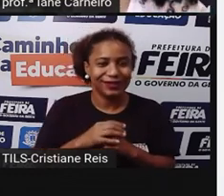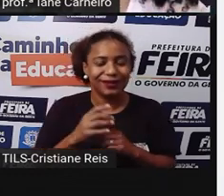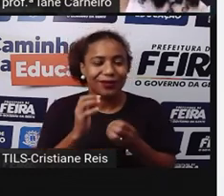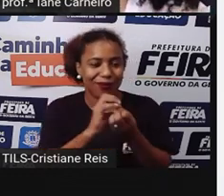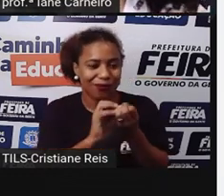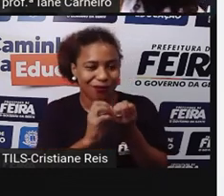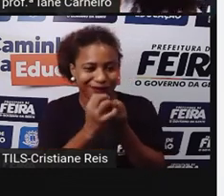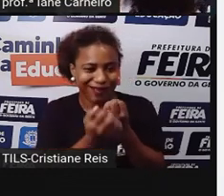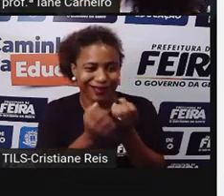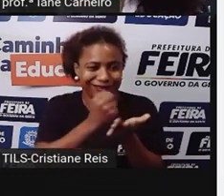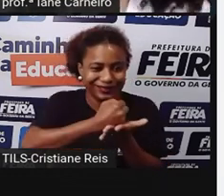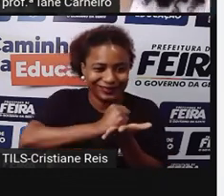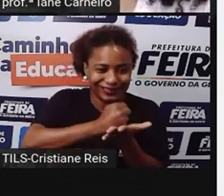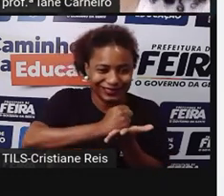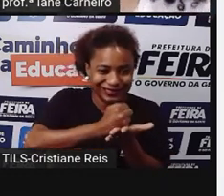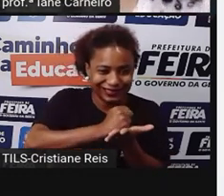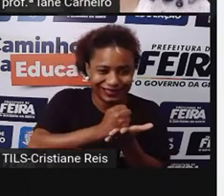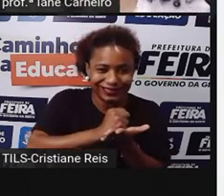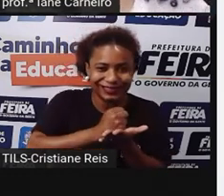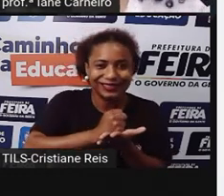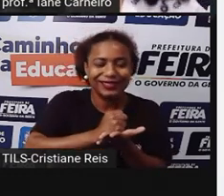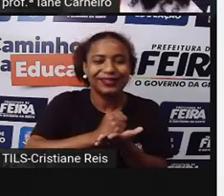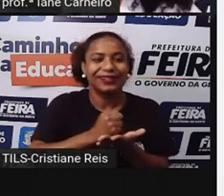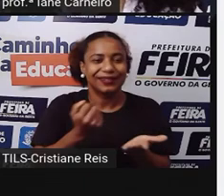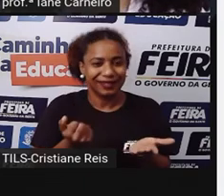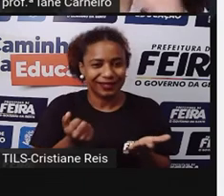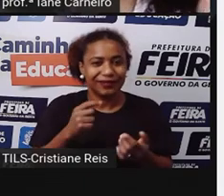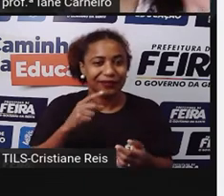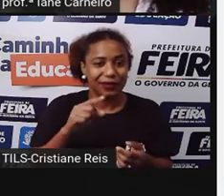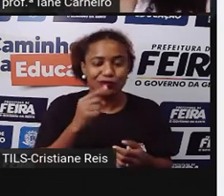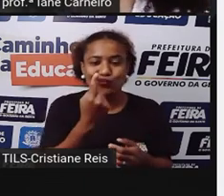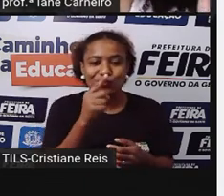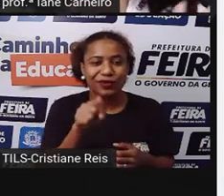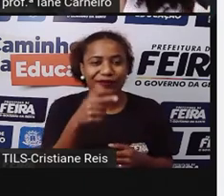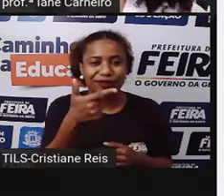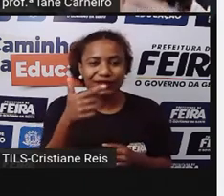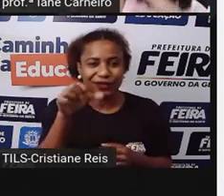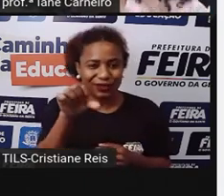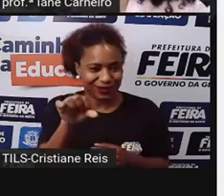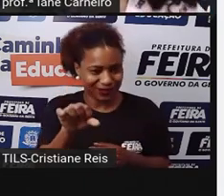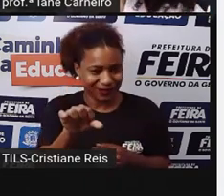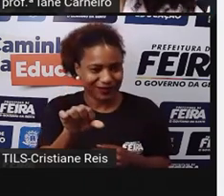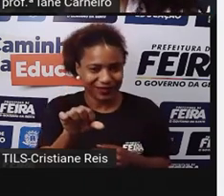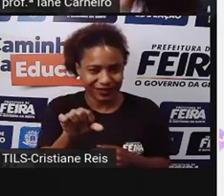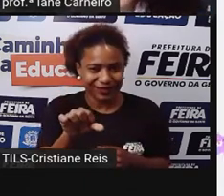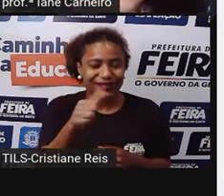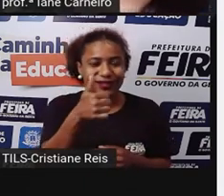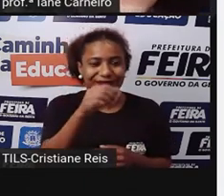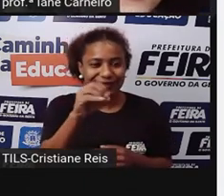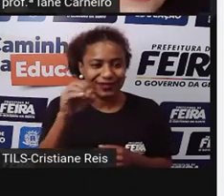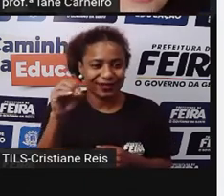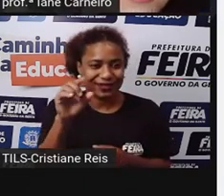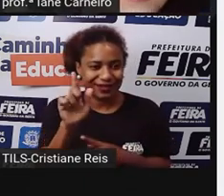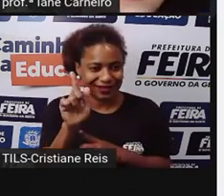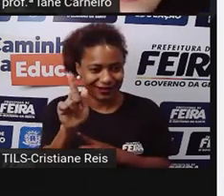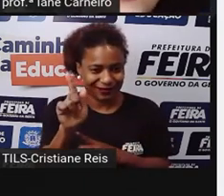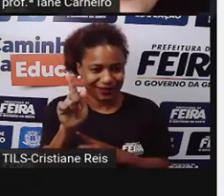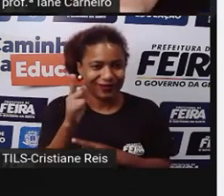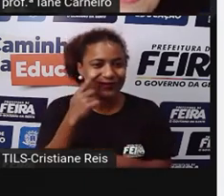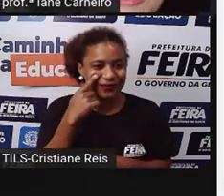vê Ó 100 gramas É 1,29 Né? E aí a gente Vai precisar pesar Né? Esses aqui Ó